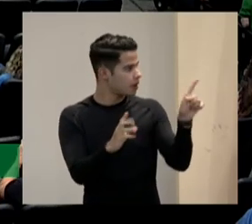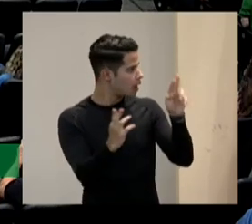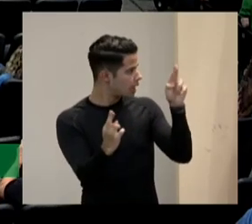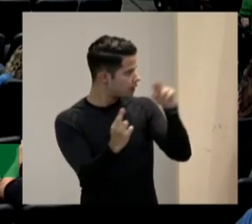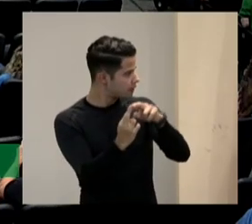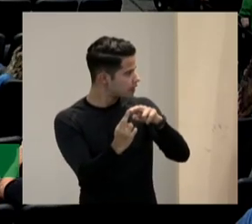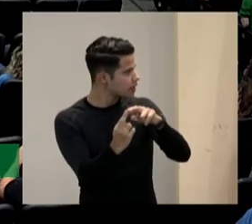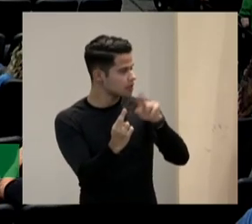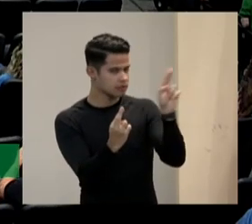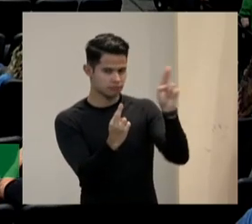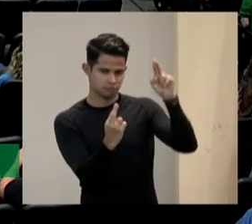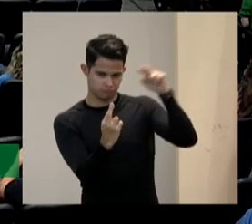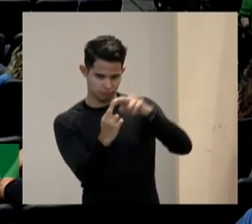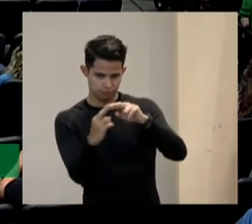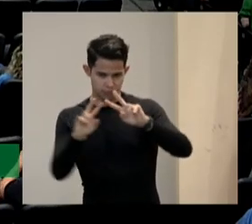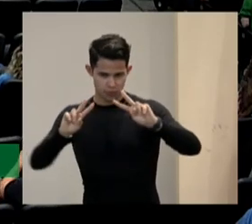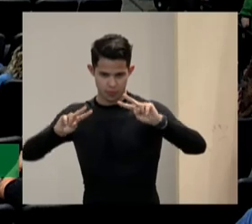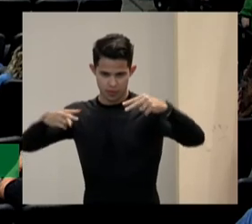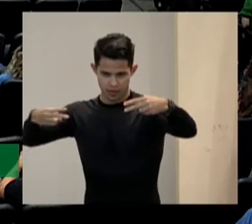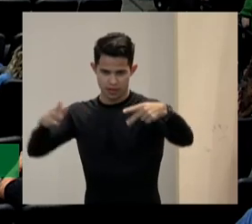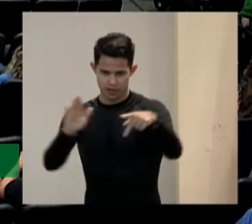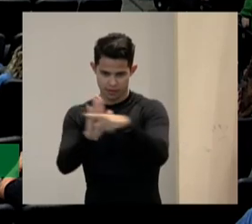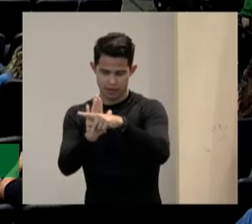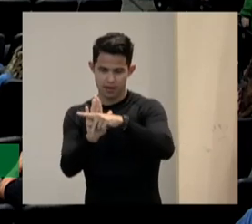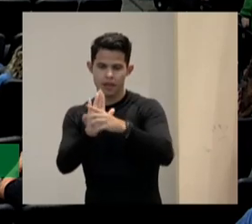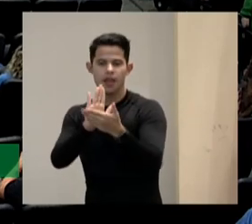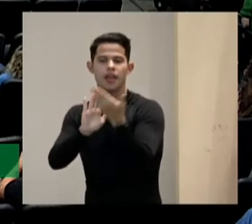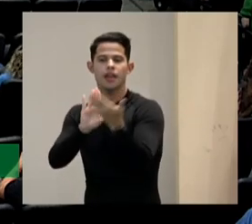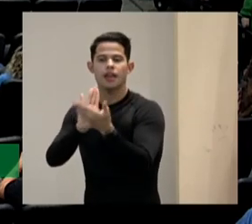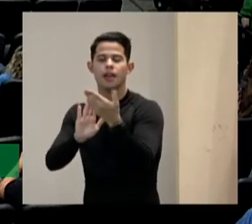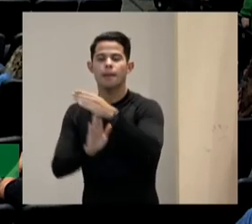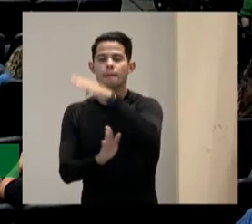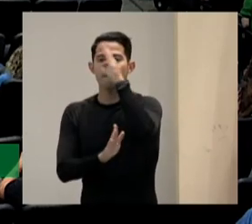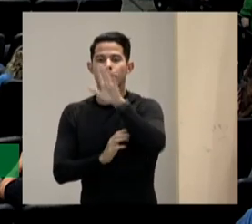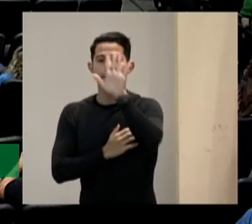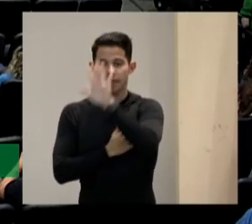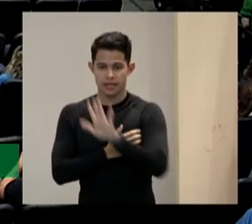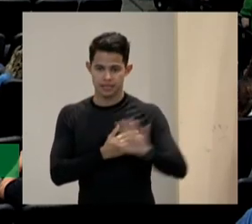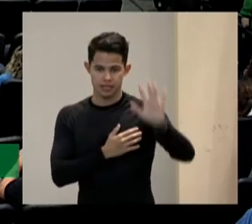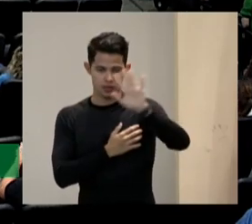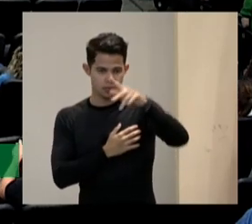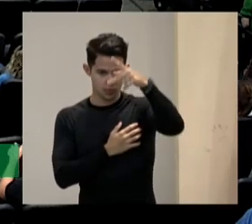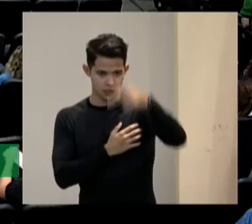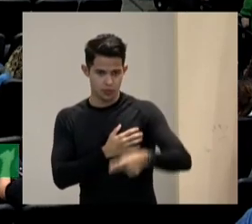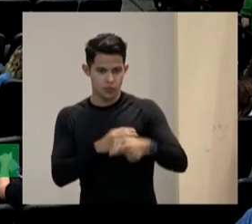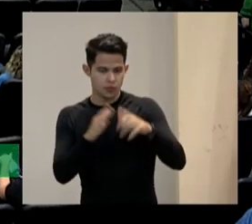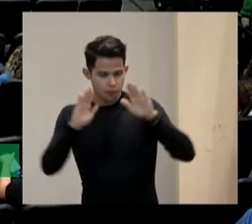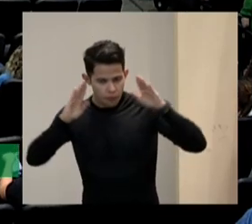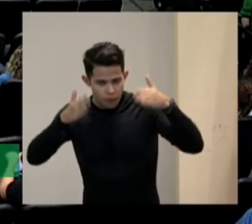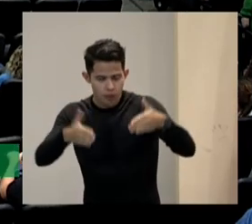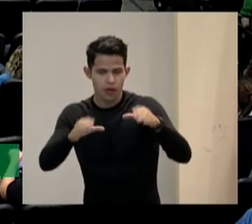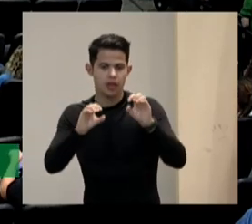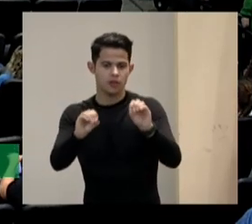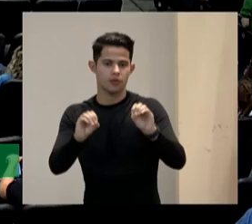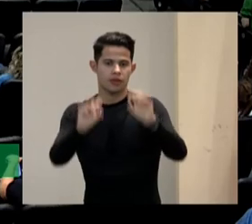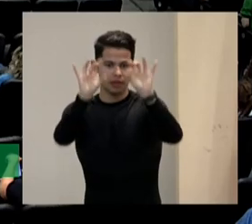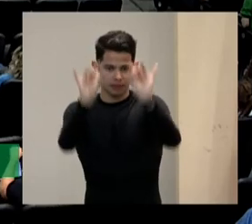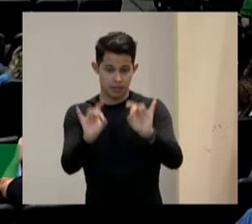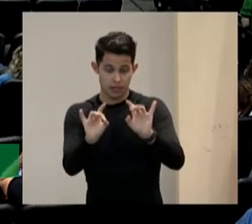é uma referência da revista brasileira de educación especial e aí tem um artigo